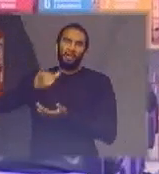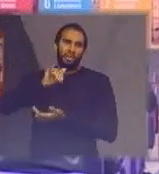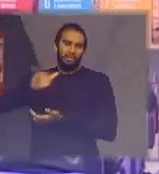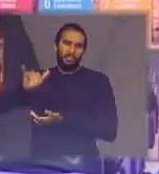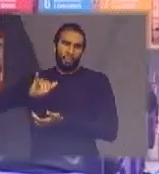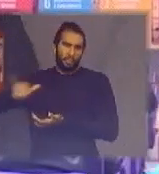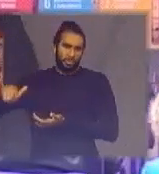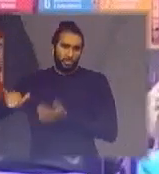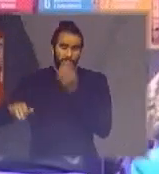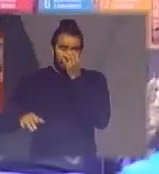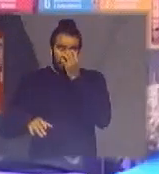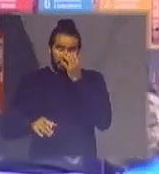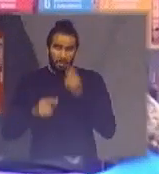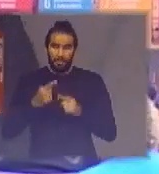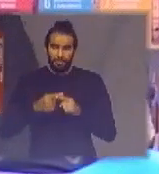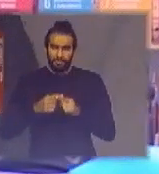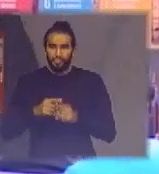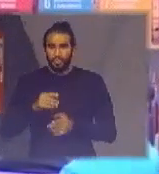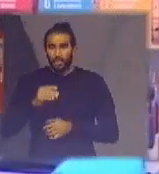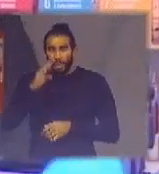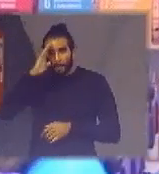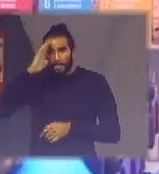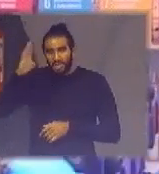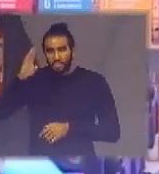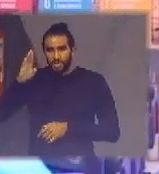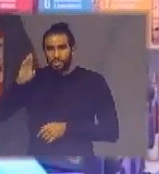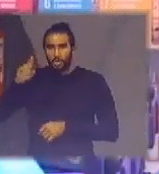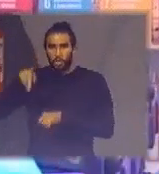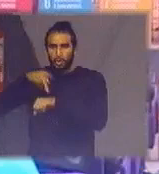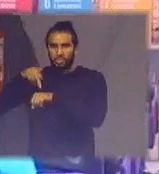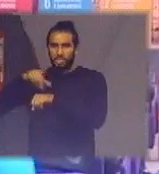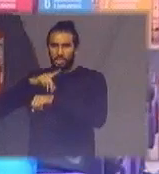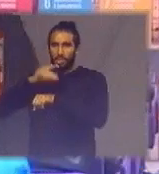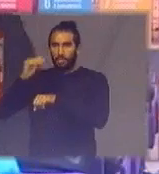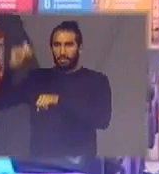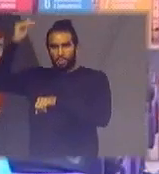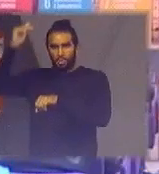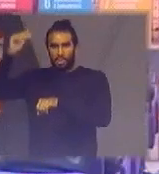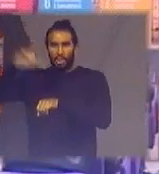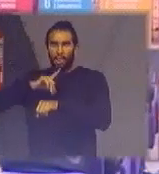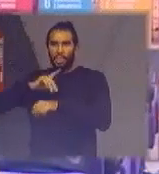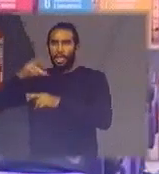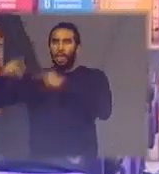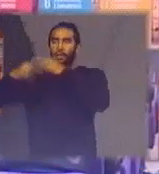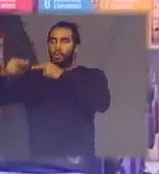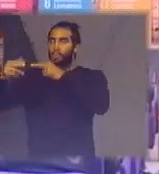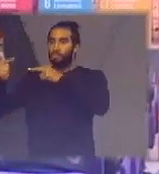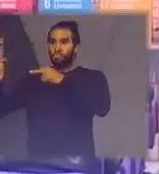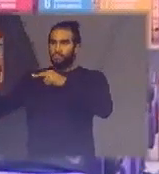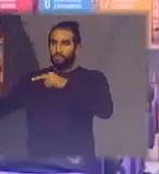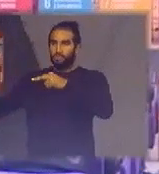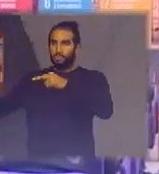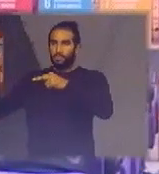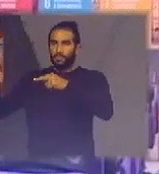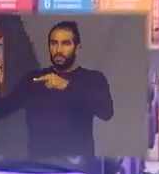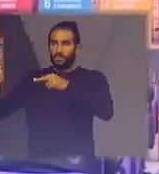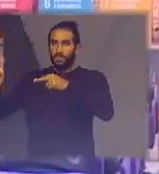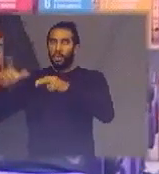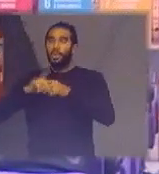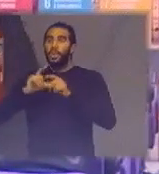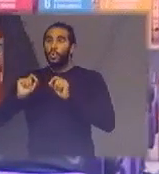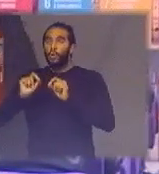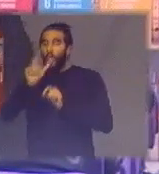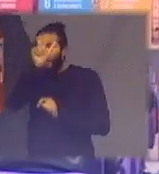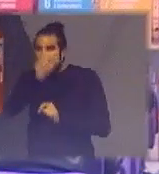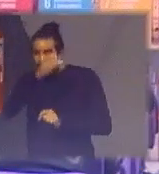por que? principalmente os países desenvolvidos eles não possuem recicladores eles possuem consumidores